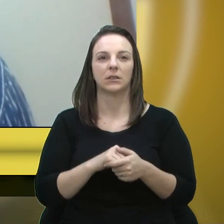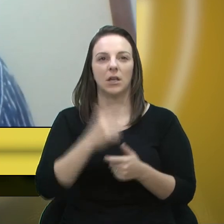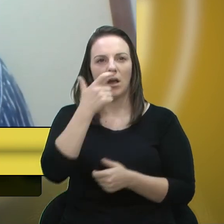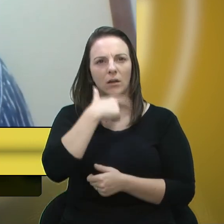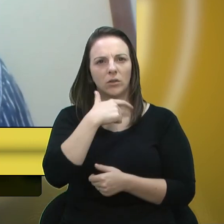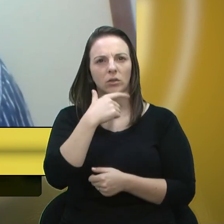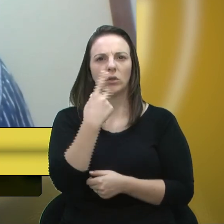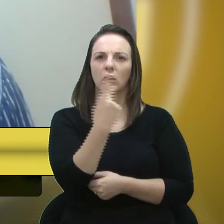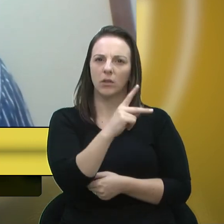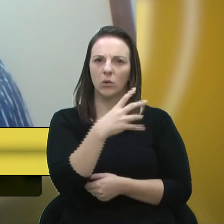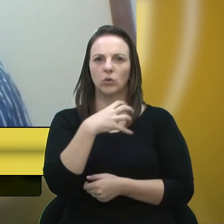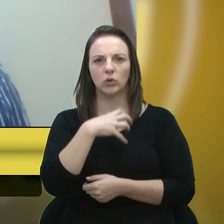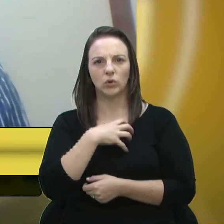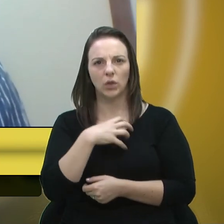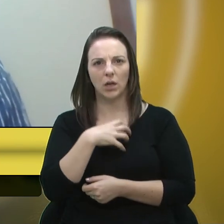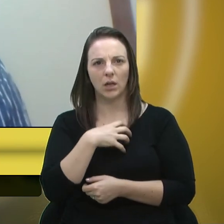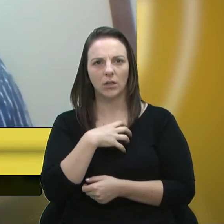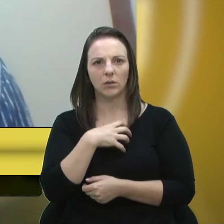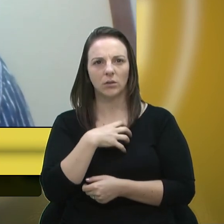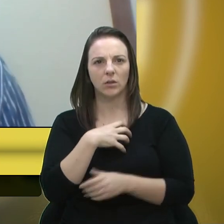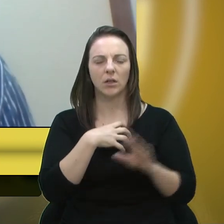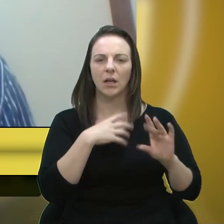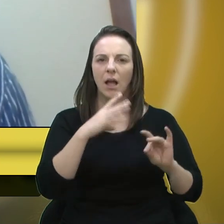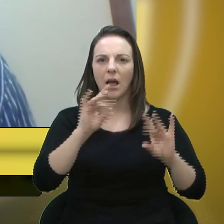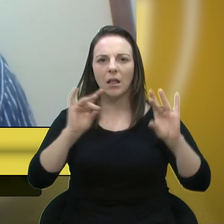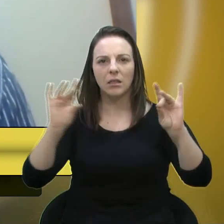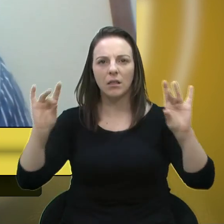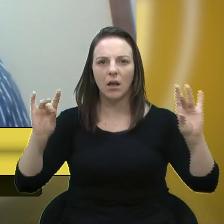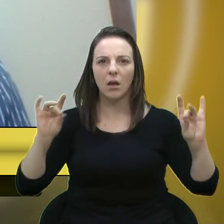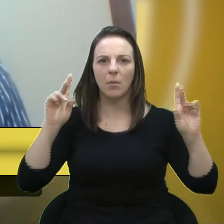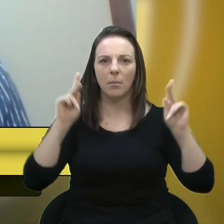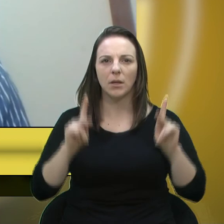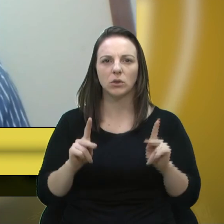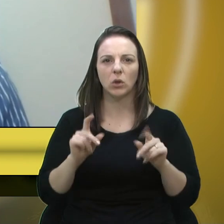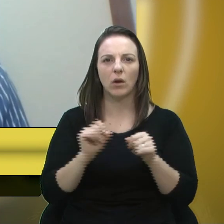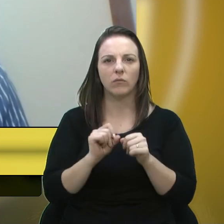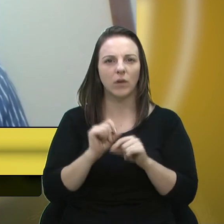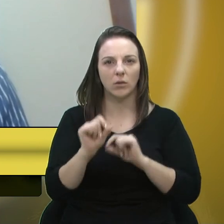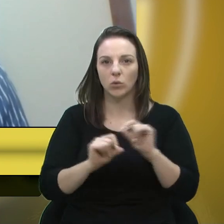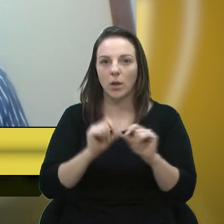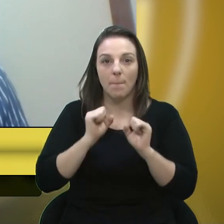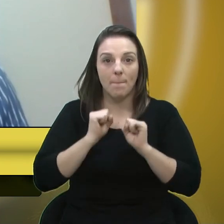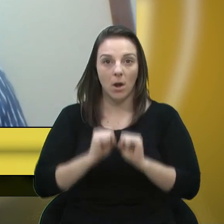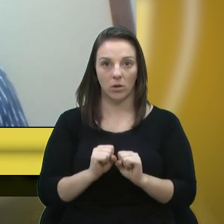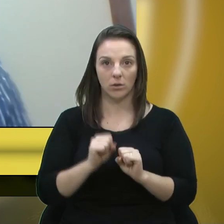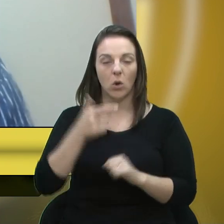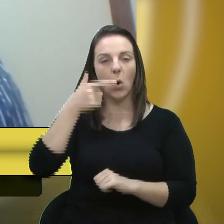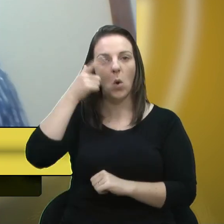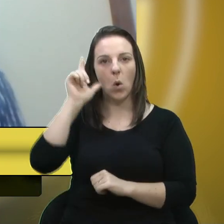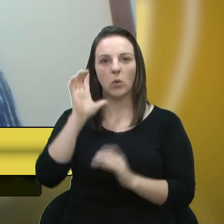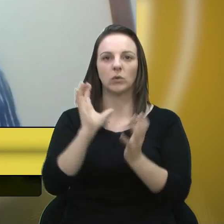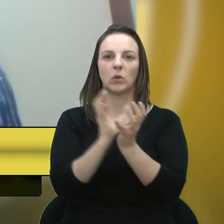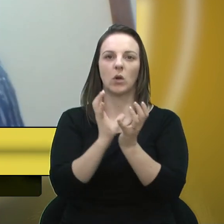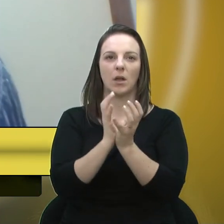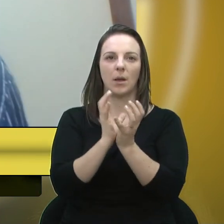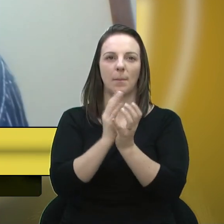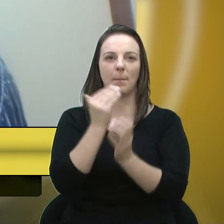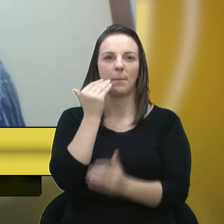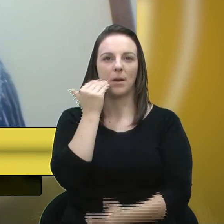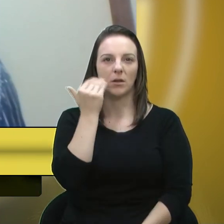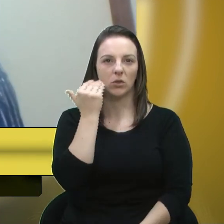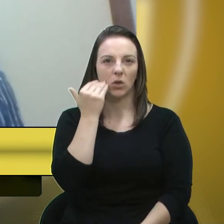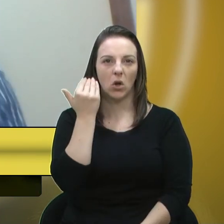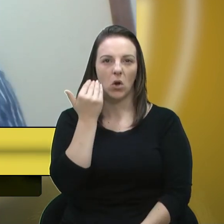forma, cada um faz o que pode para ajudar os mais necessitados. E ontem, a colega Marisol, uma companheira, eu